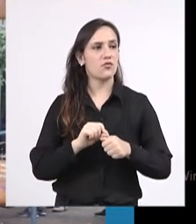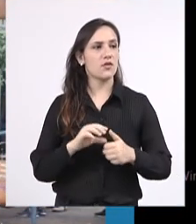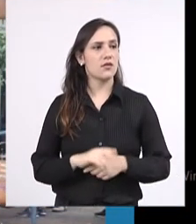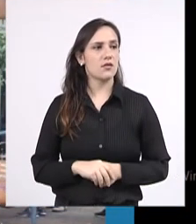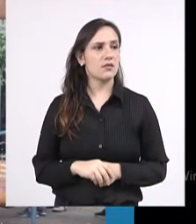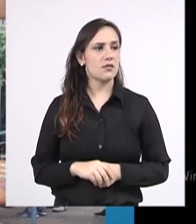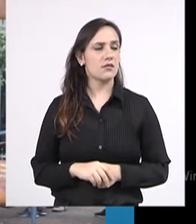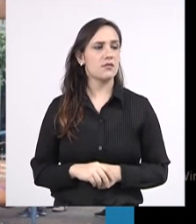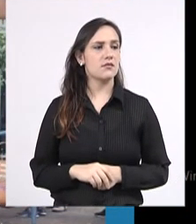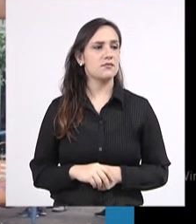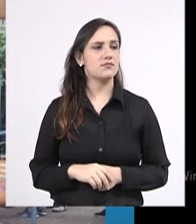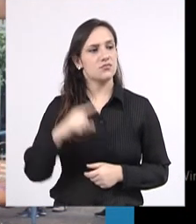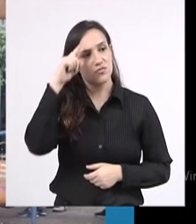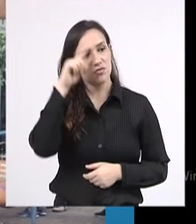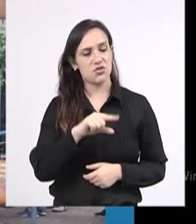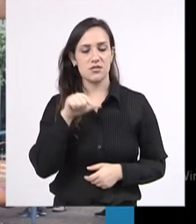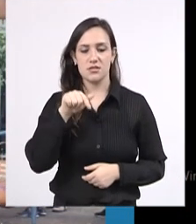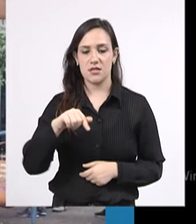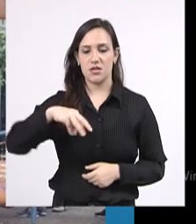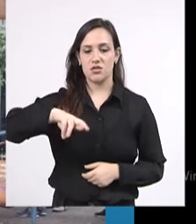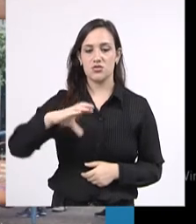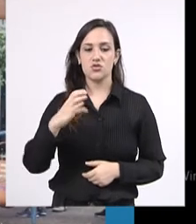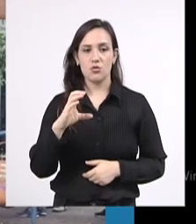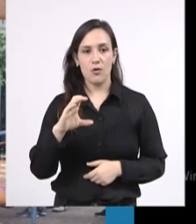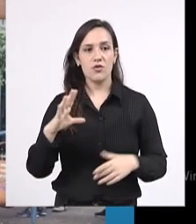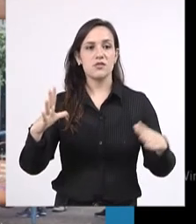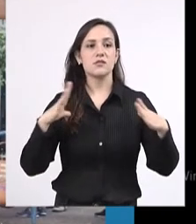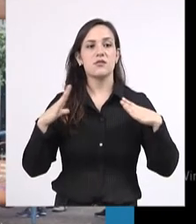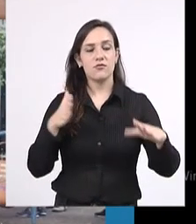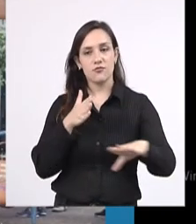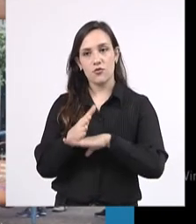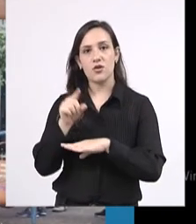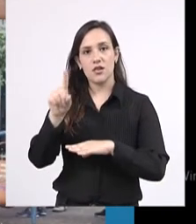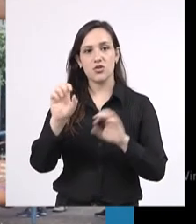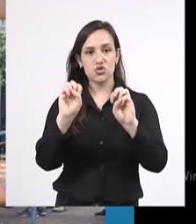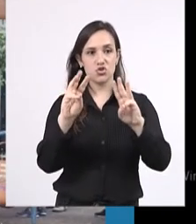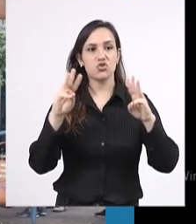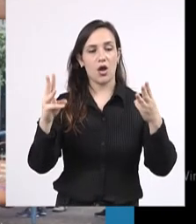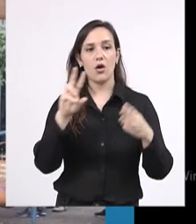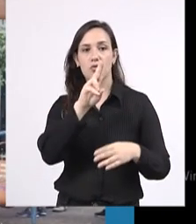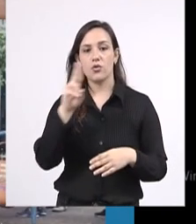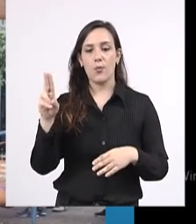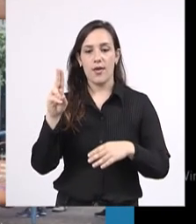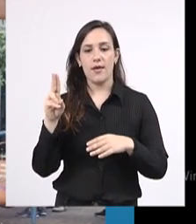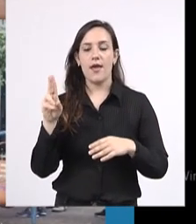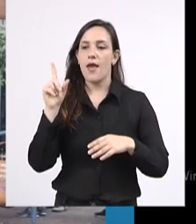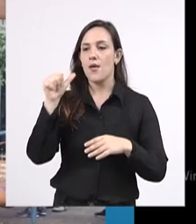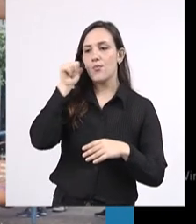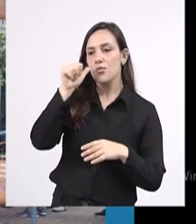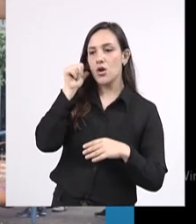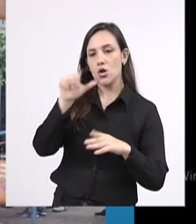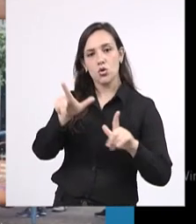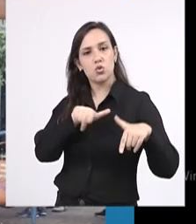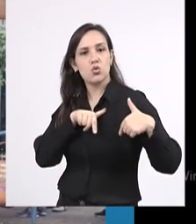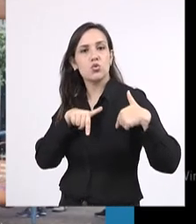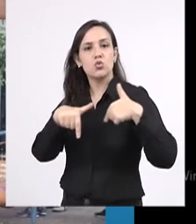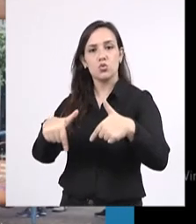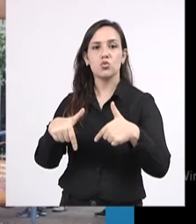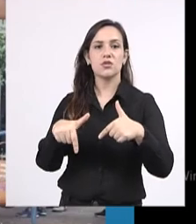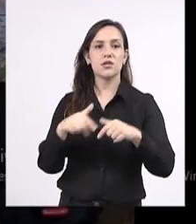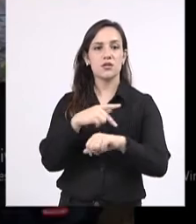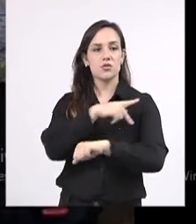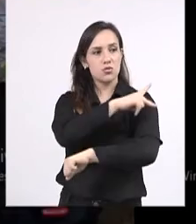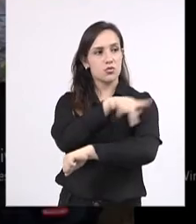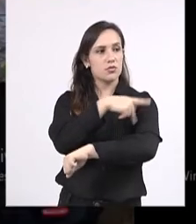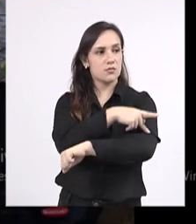No dia 7 de março, fizemos novamente no centro da cidade o show Elas pelo Parque, várias artistas cantando,